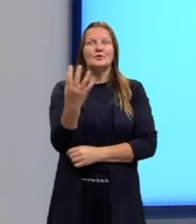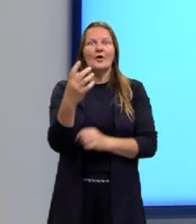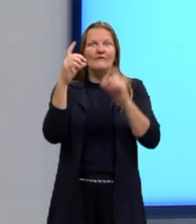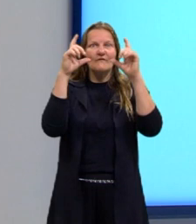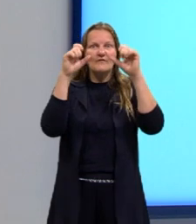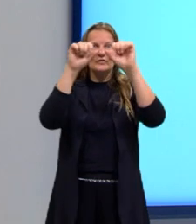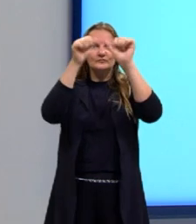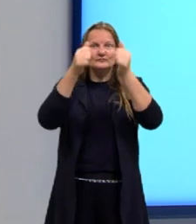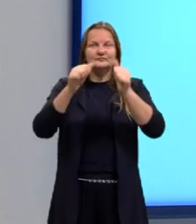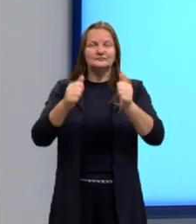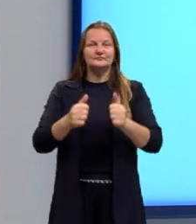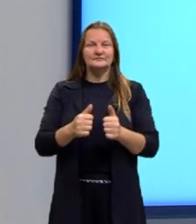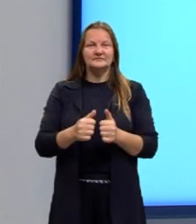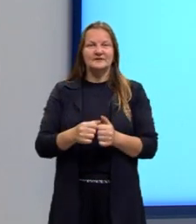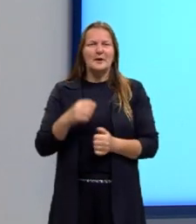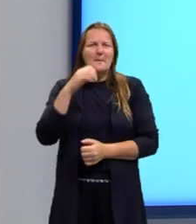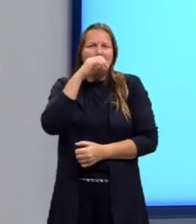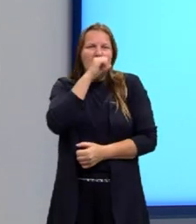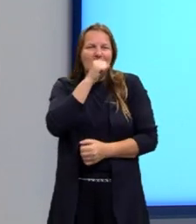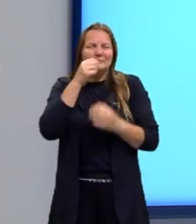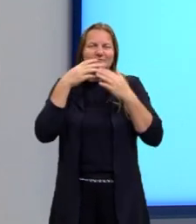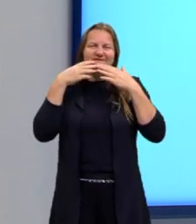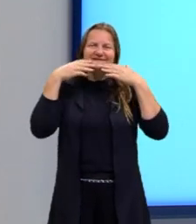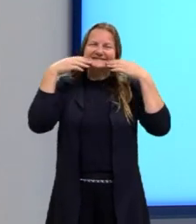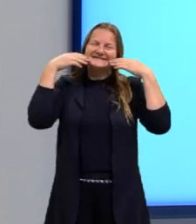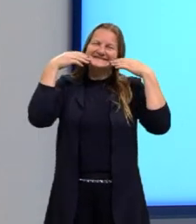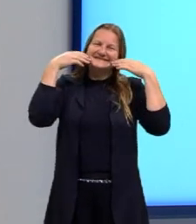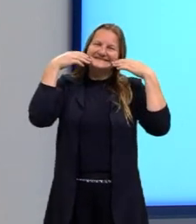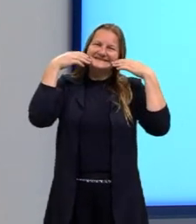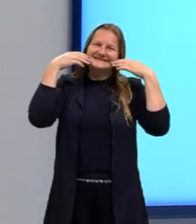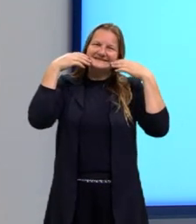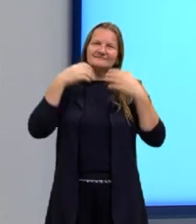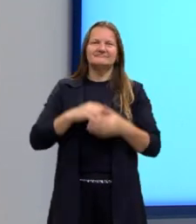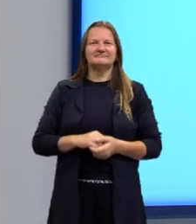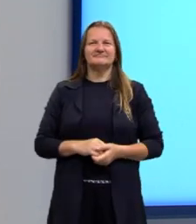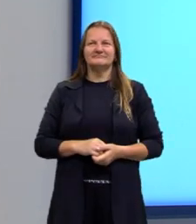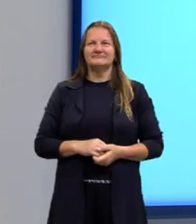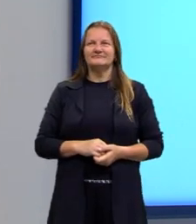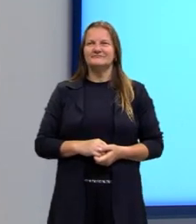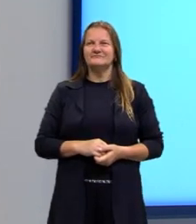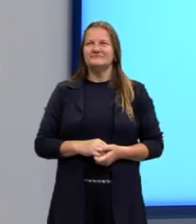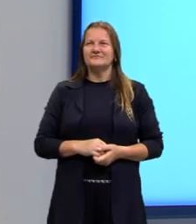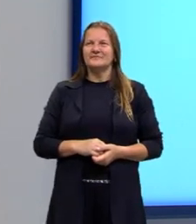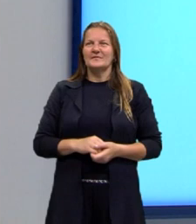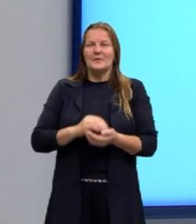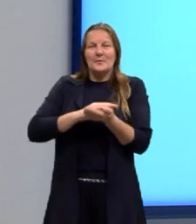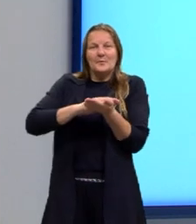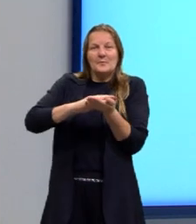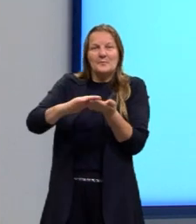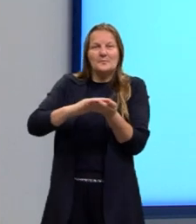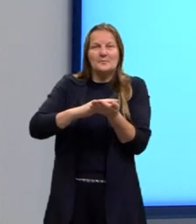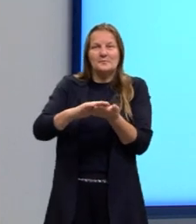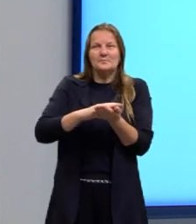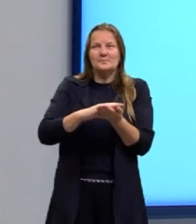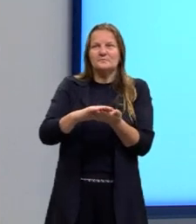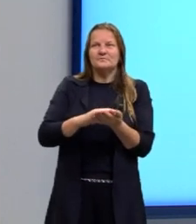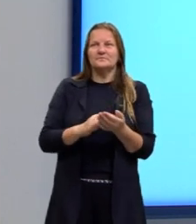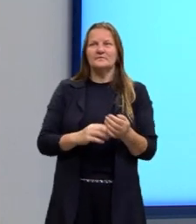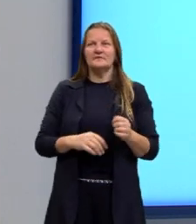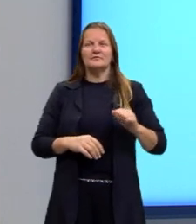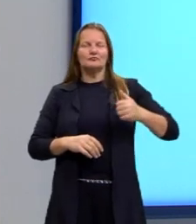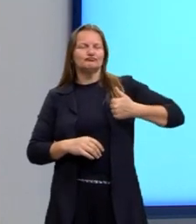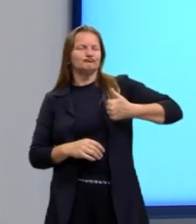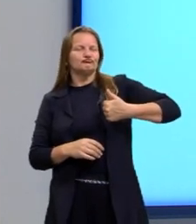um pãozinho com cara de feliz. E aqui é uma fatia de pão, que está ali fazendo um like com a mãozinha,